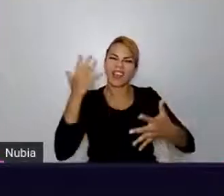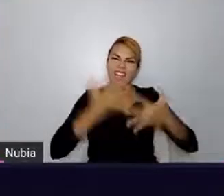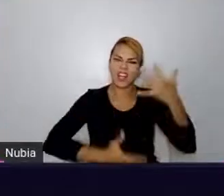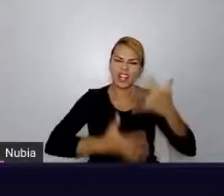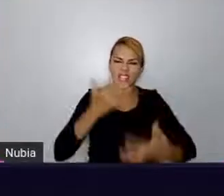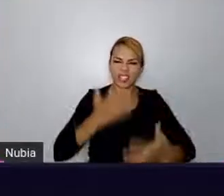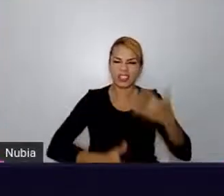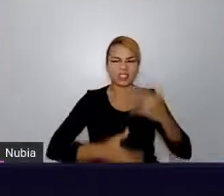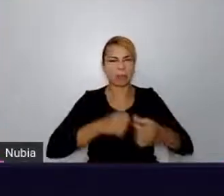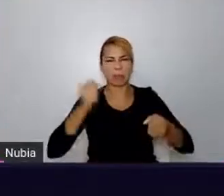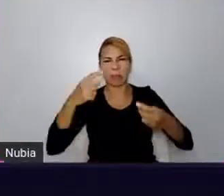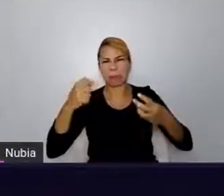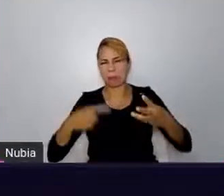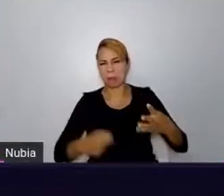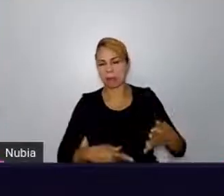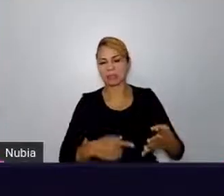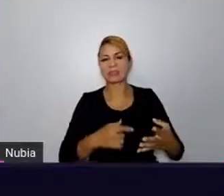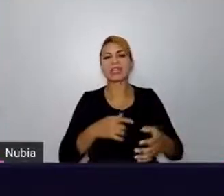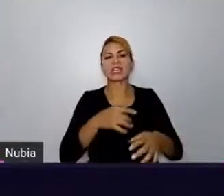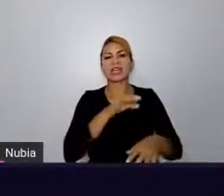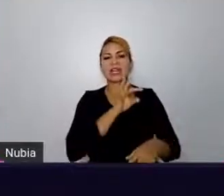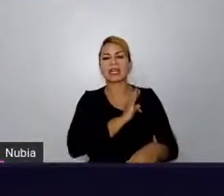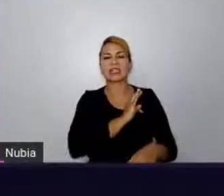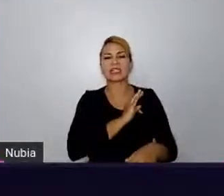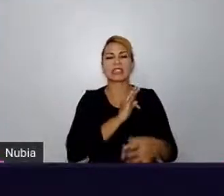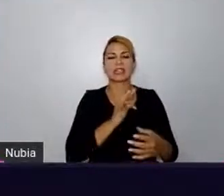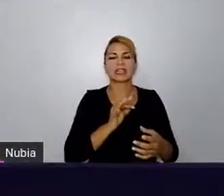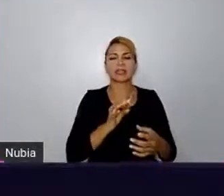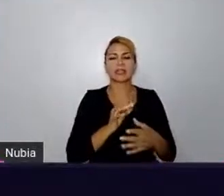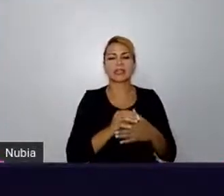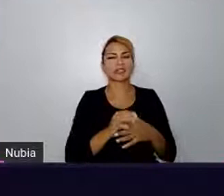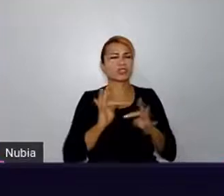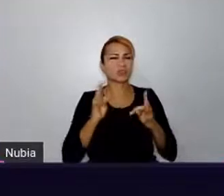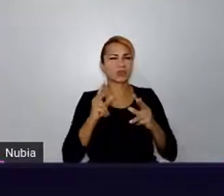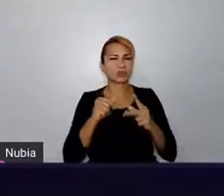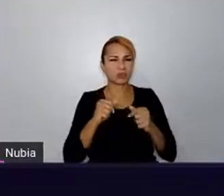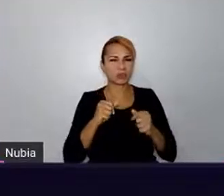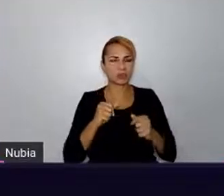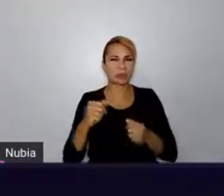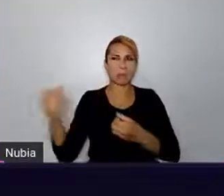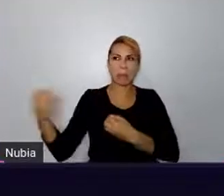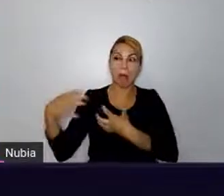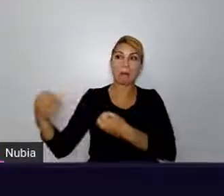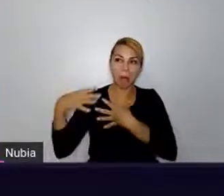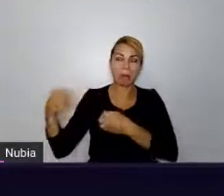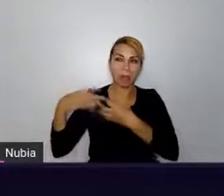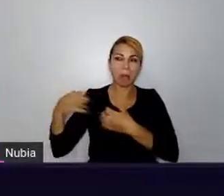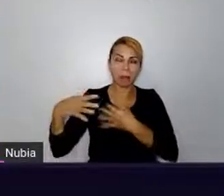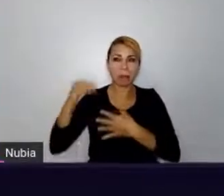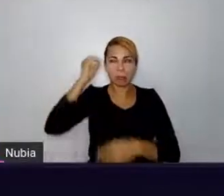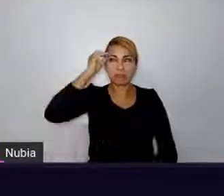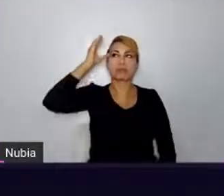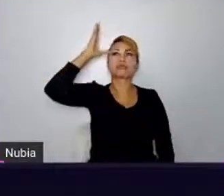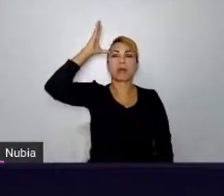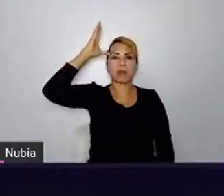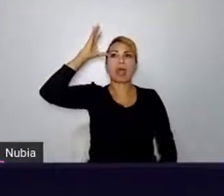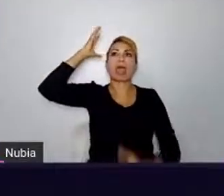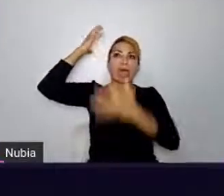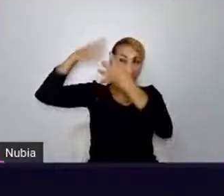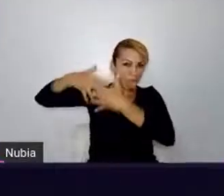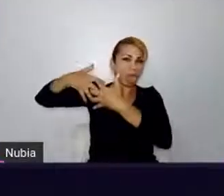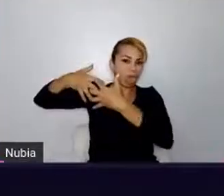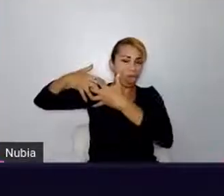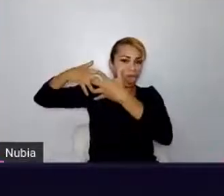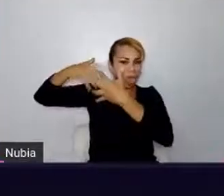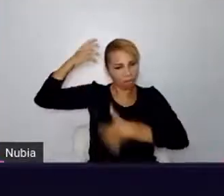servo, etc, etc. e orientação a objeto, tudo de uma vez só. E esse colega me ajudou. Assim, durante um tempo, ele ia para